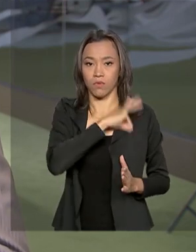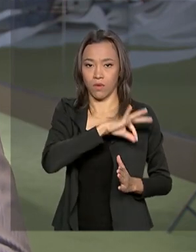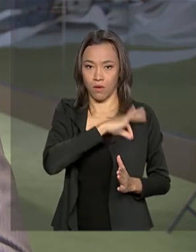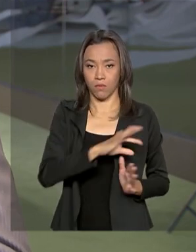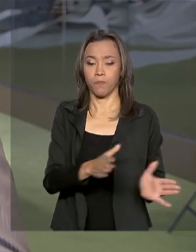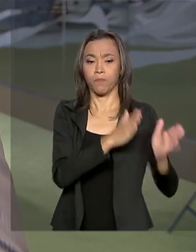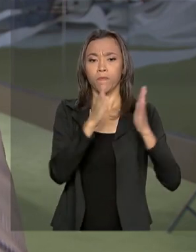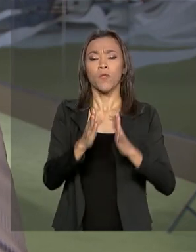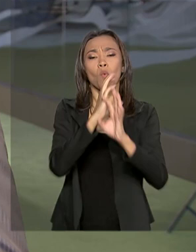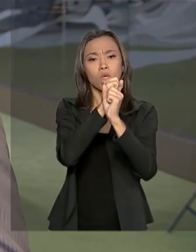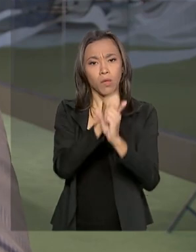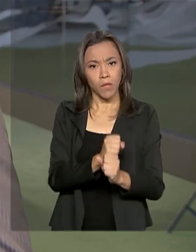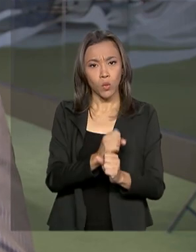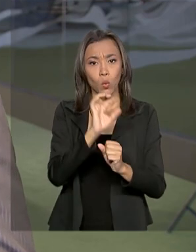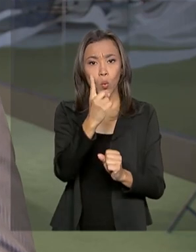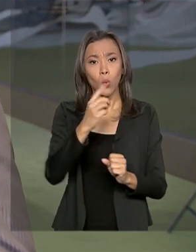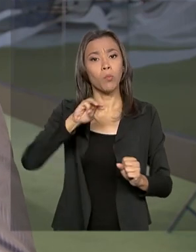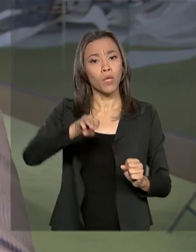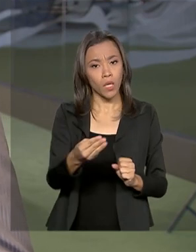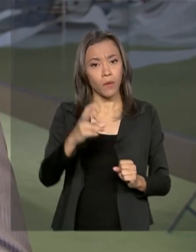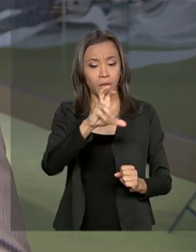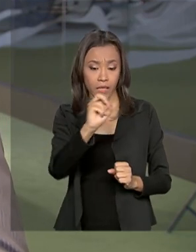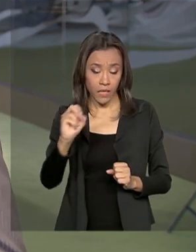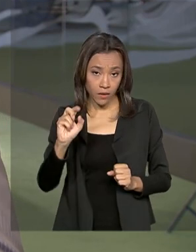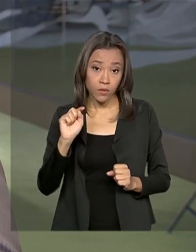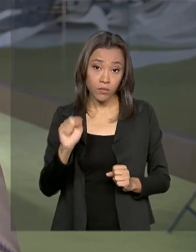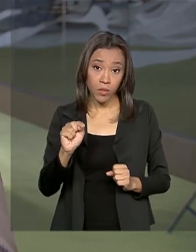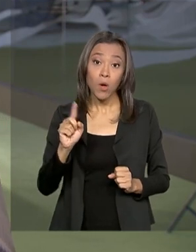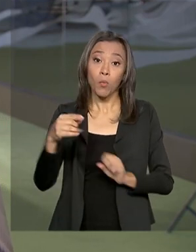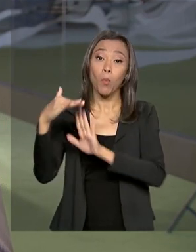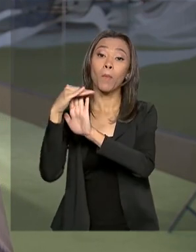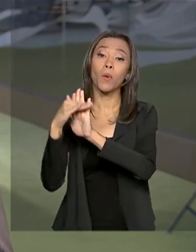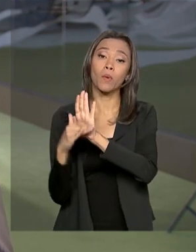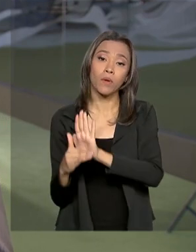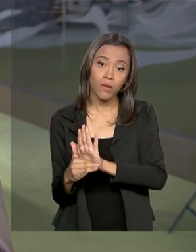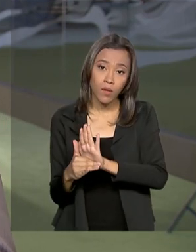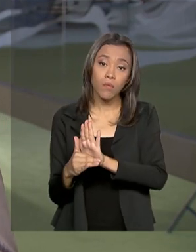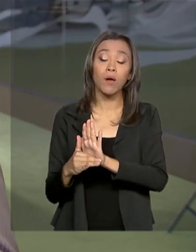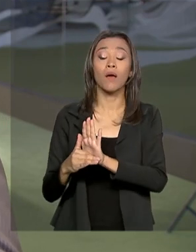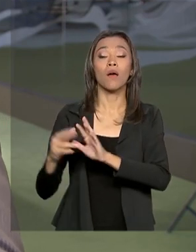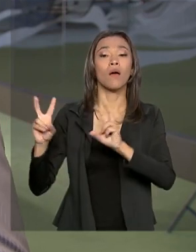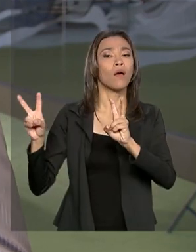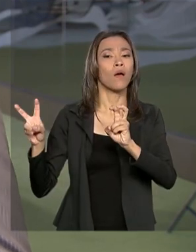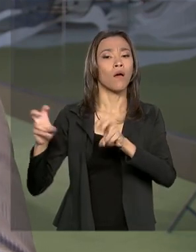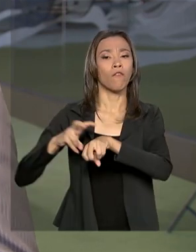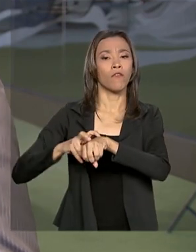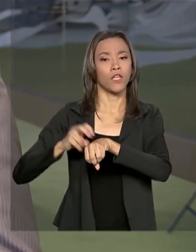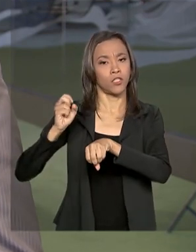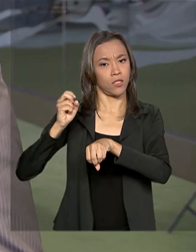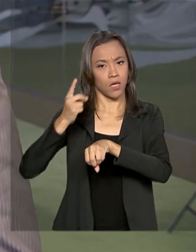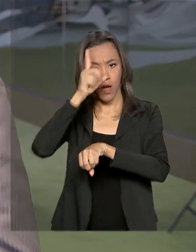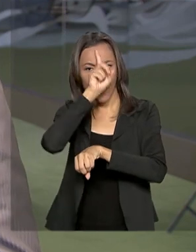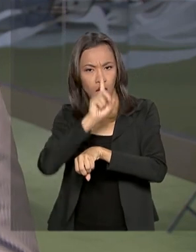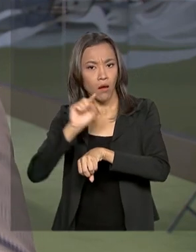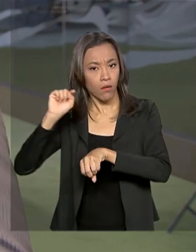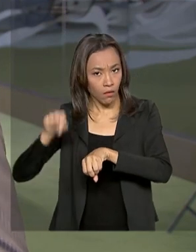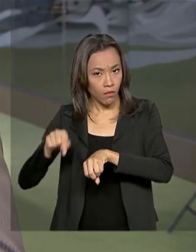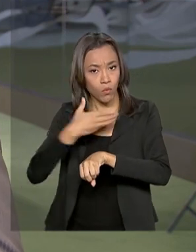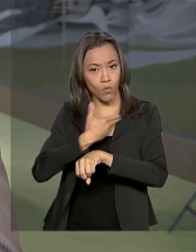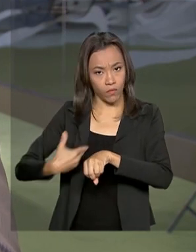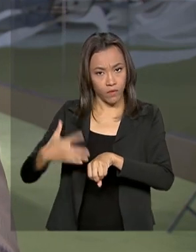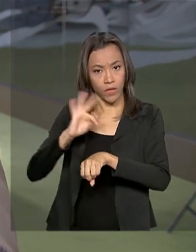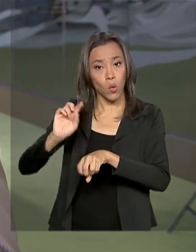R 1 bilhão e R$ milhões para o programa Verde Amarelo, elaborado pelo Planalto, que tem o objetivo de gerar